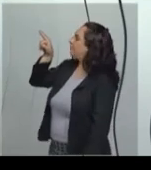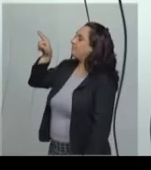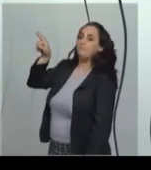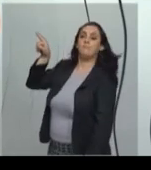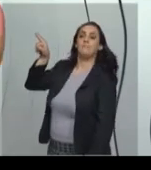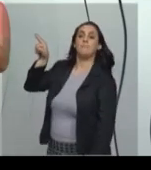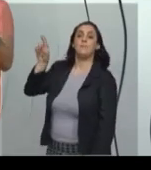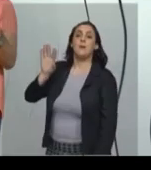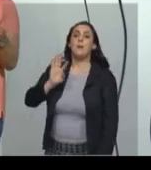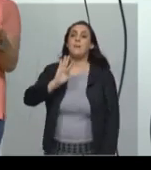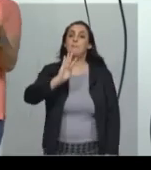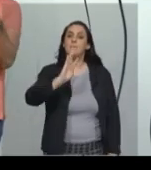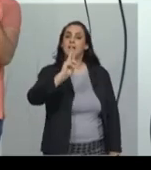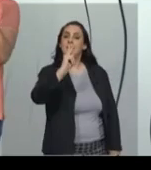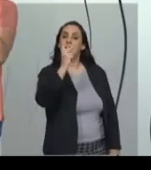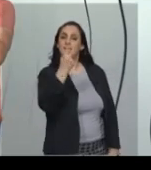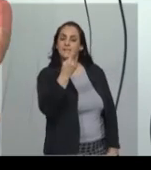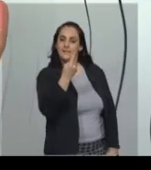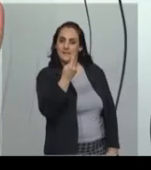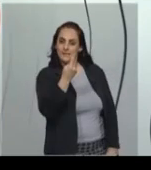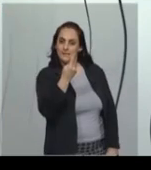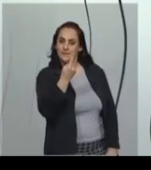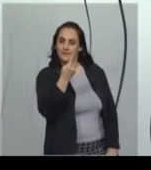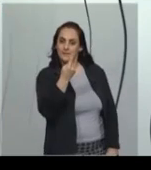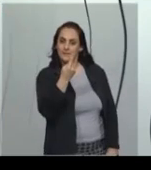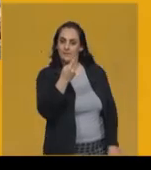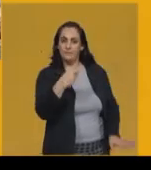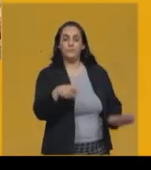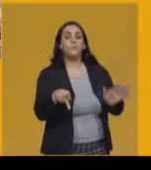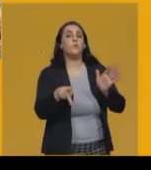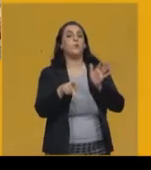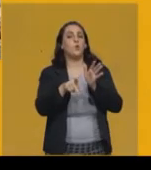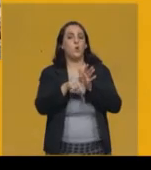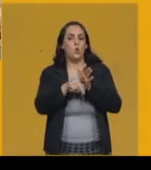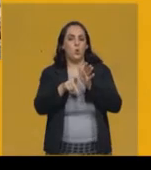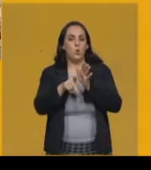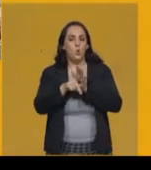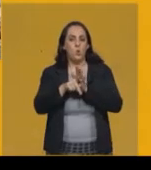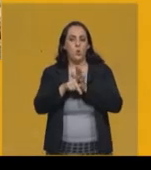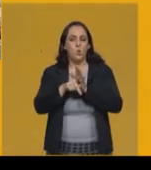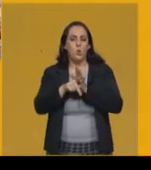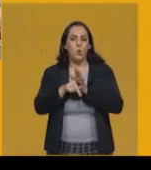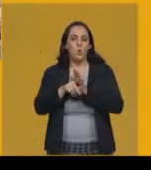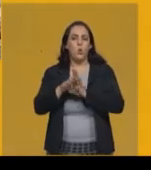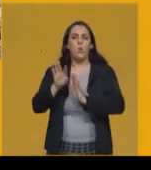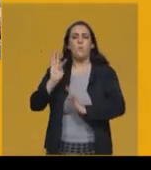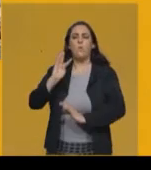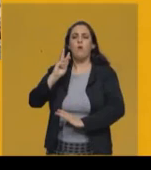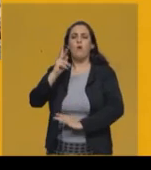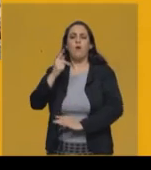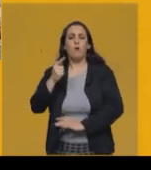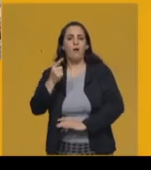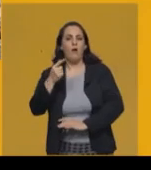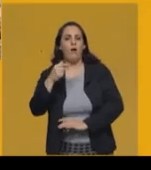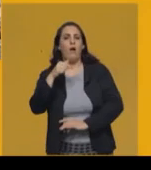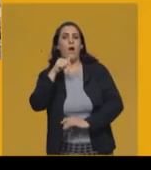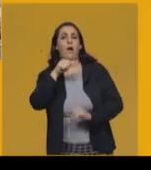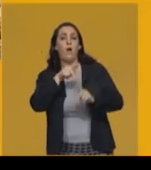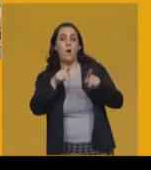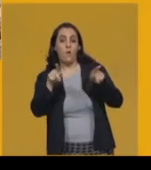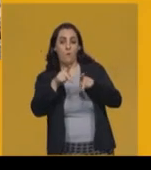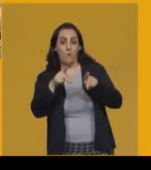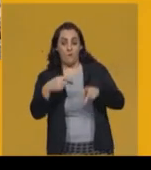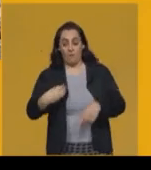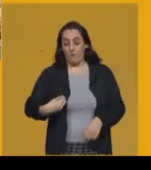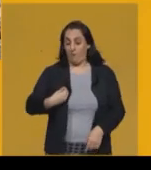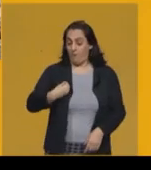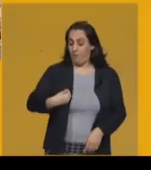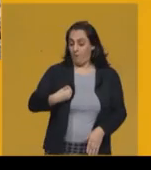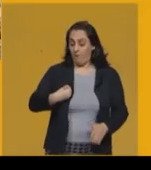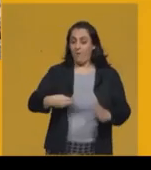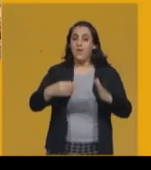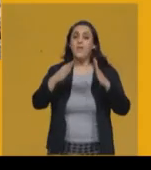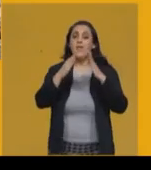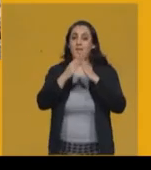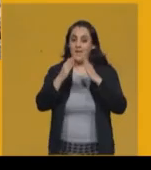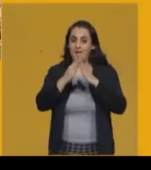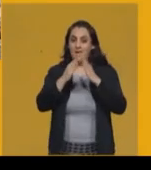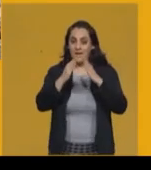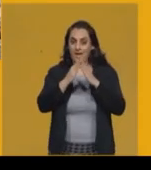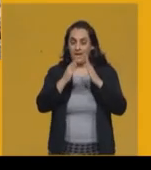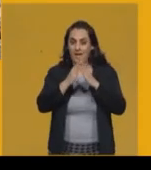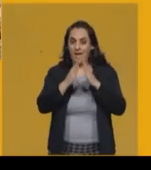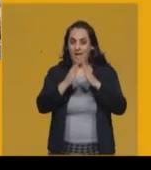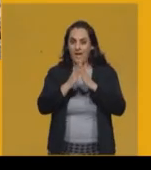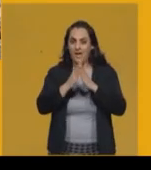eu vivo. dentro da minha identificação é onde eu sei, é onde eu vivo, é onde eu tenho